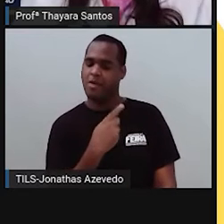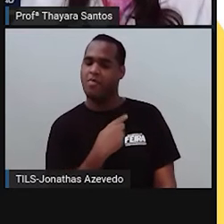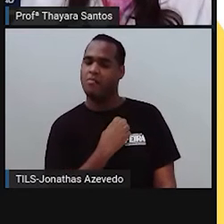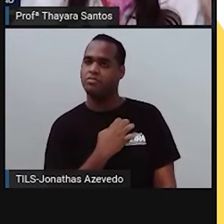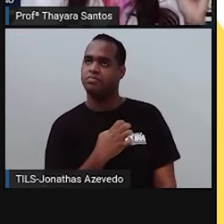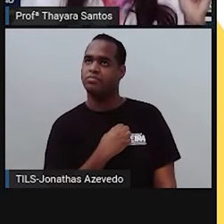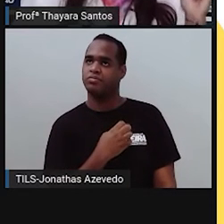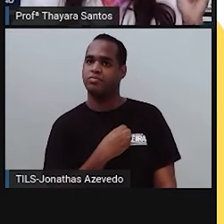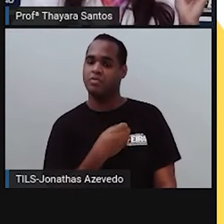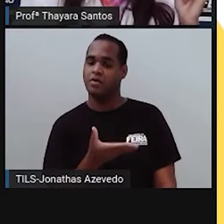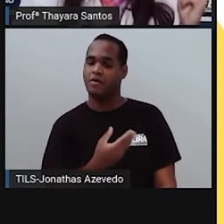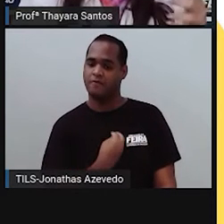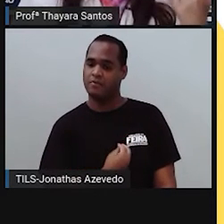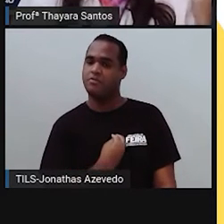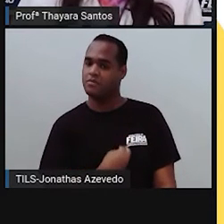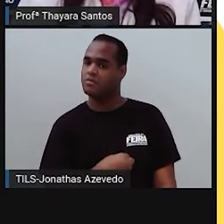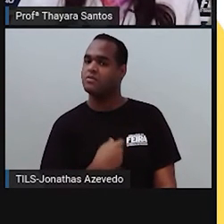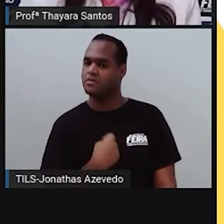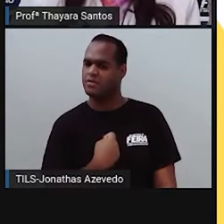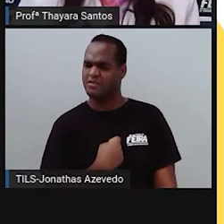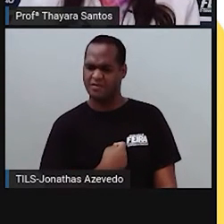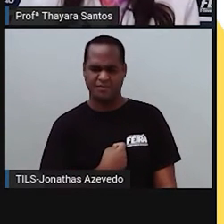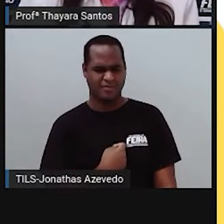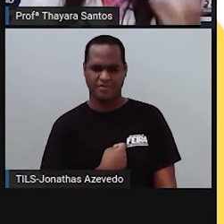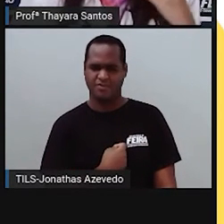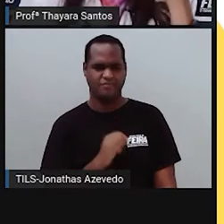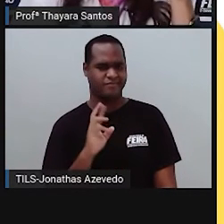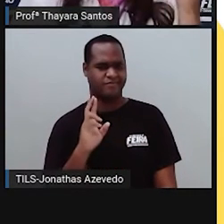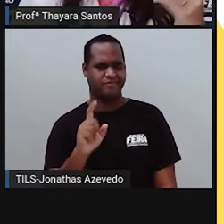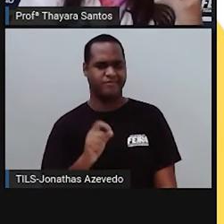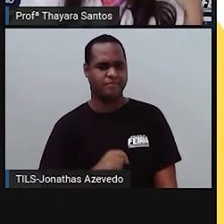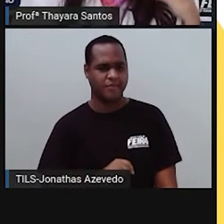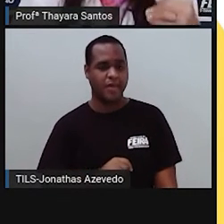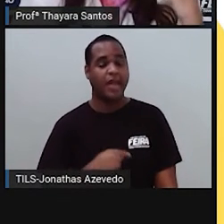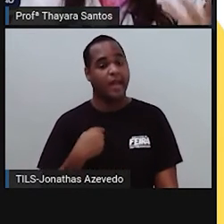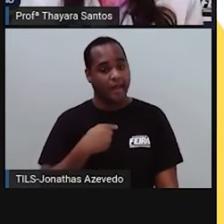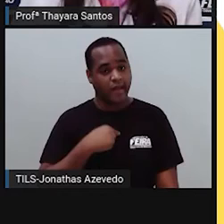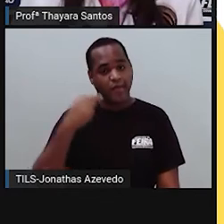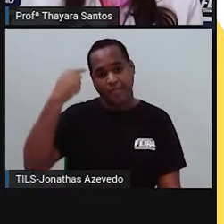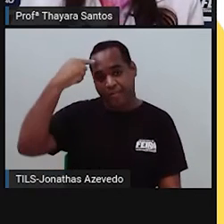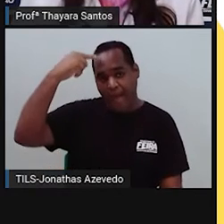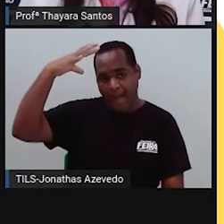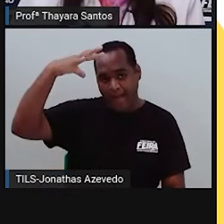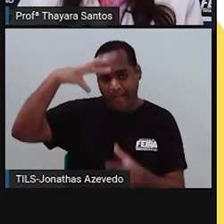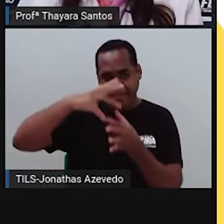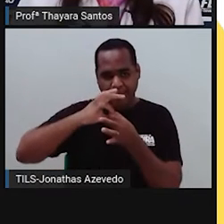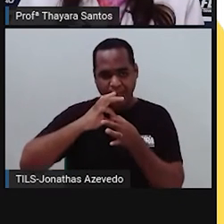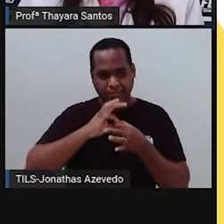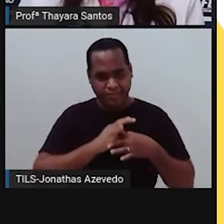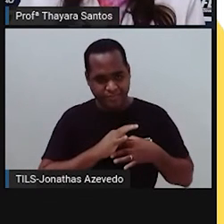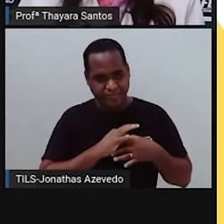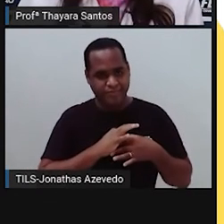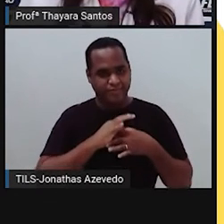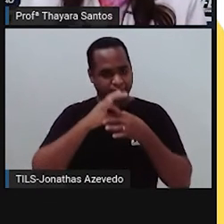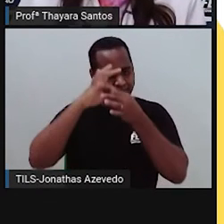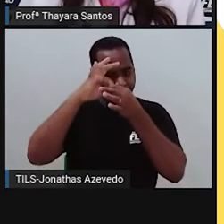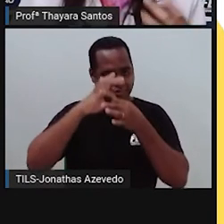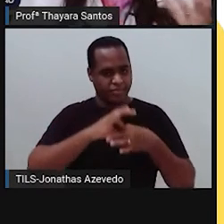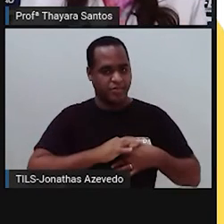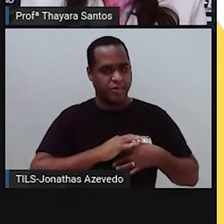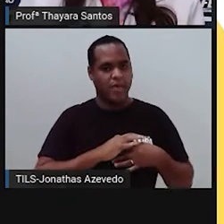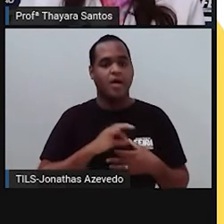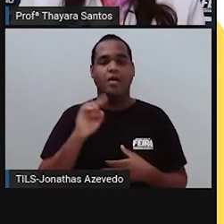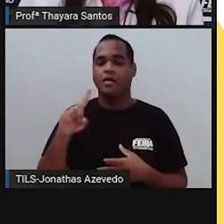bata agora. Porque eu quero continuar vivo. Não é isso que está acontecendo. É o nosso cérebro que está comandando essa ação. Então, a gente fala que é uma contração